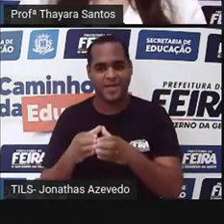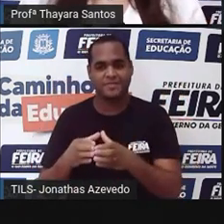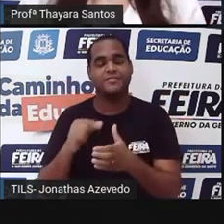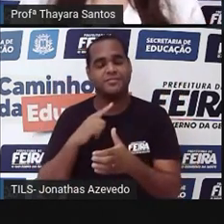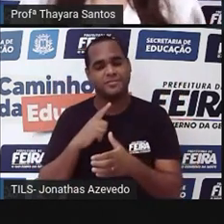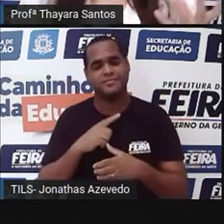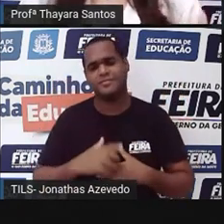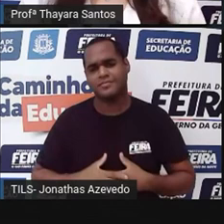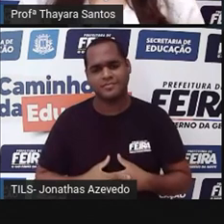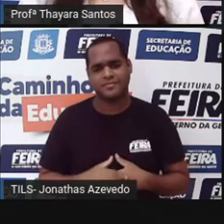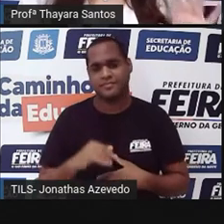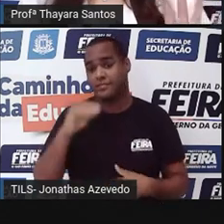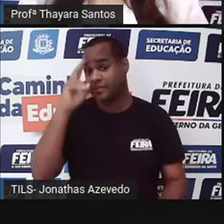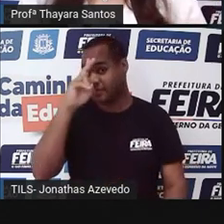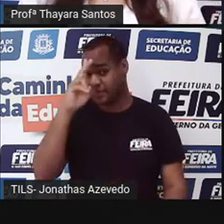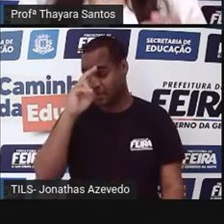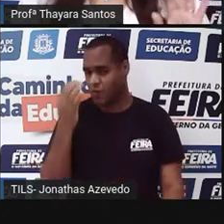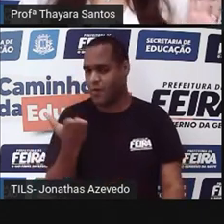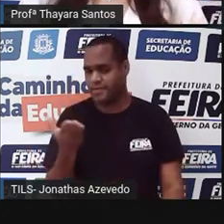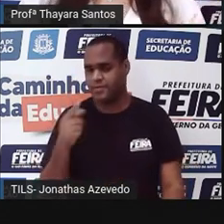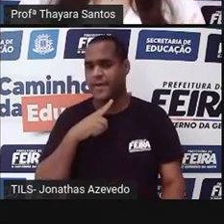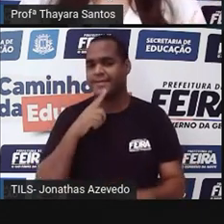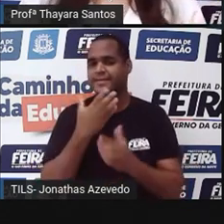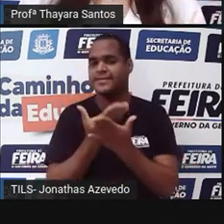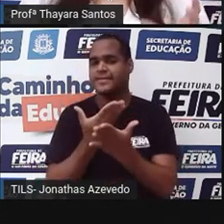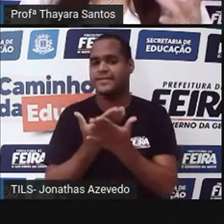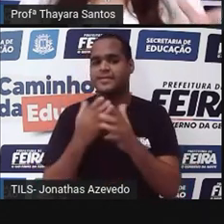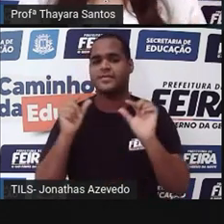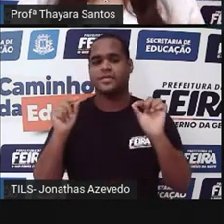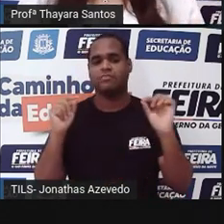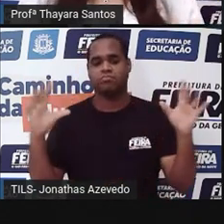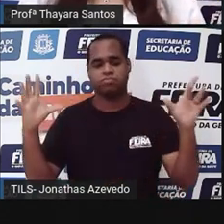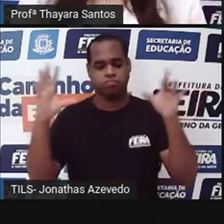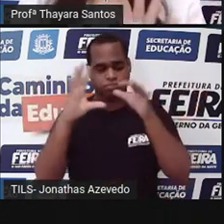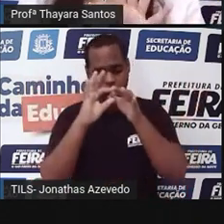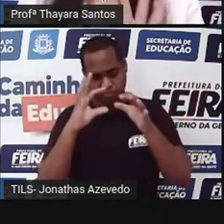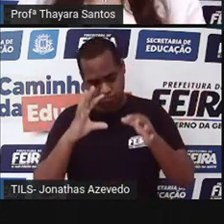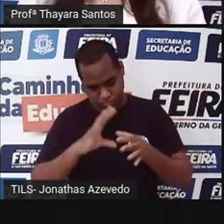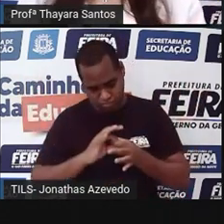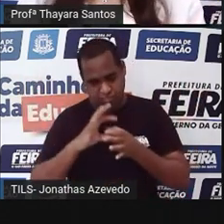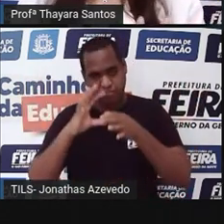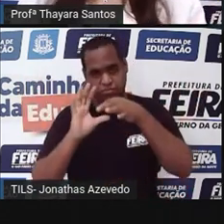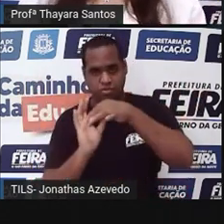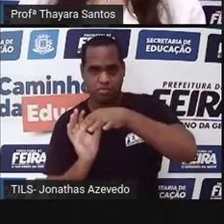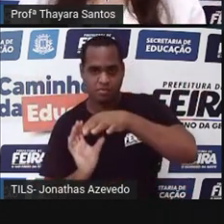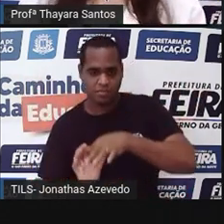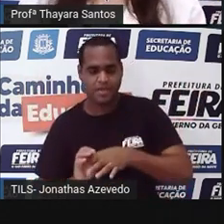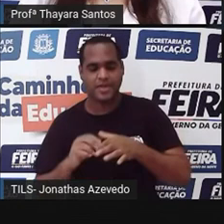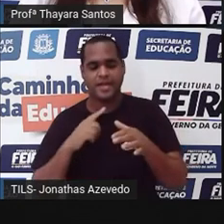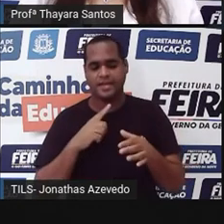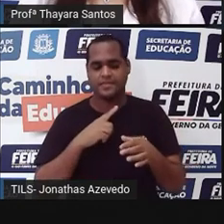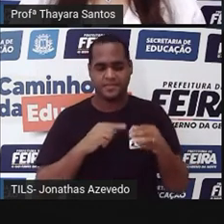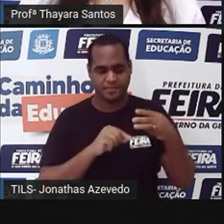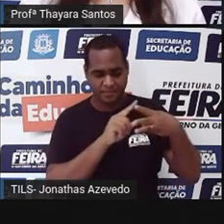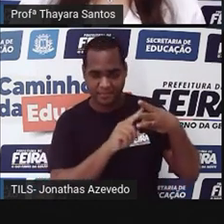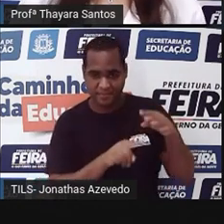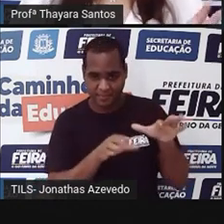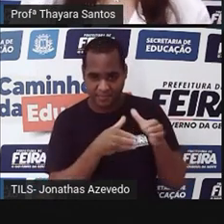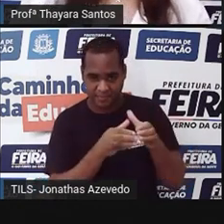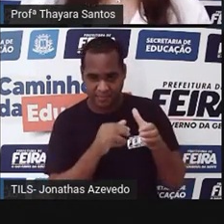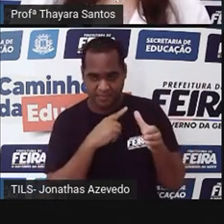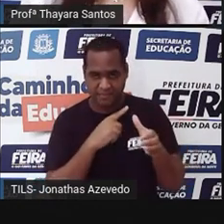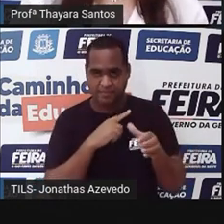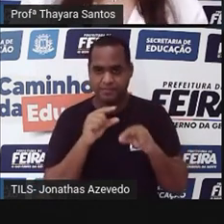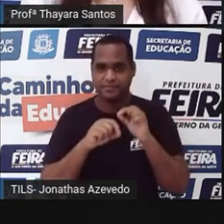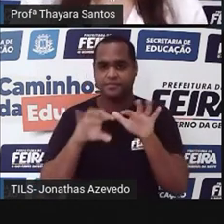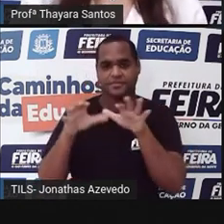Então, lembrando, hoje a gente estudou anelídeos e moluscos. Então, tem três aqui que são do grupo dos anelídeos e